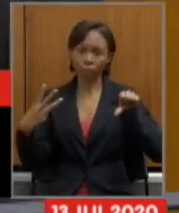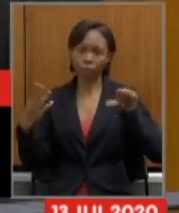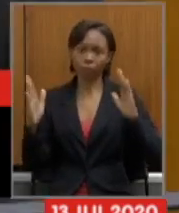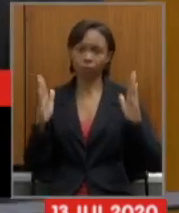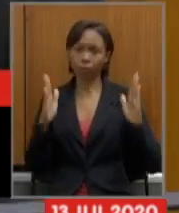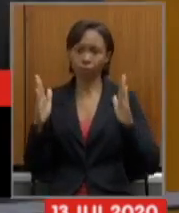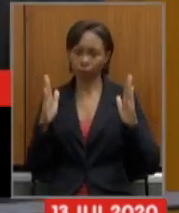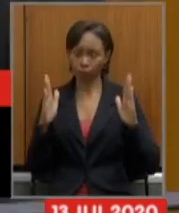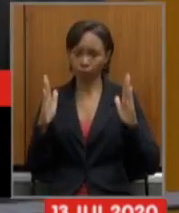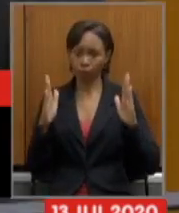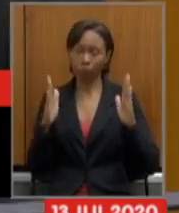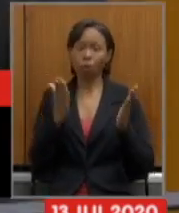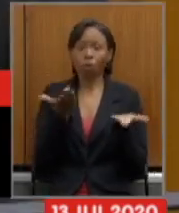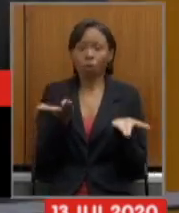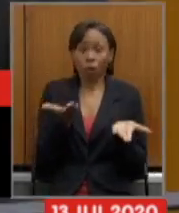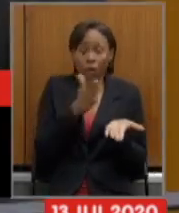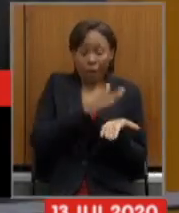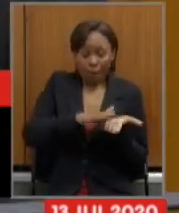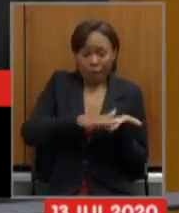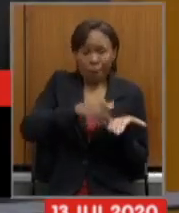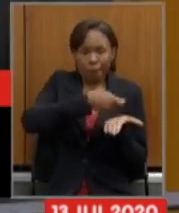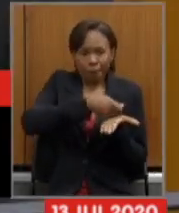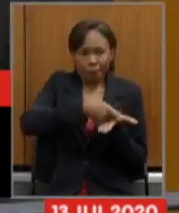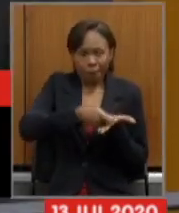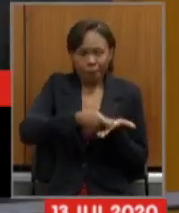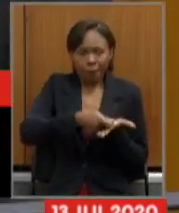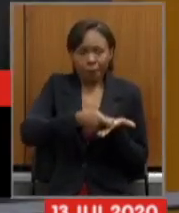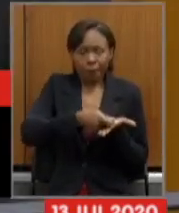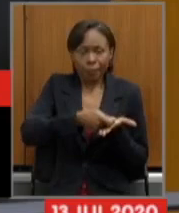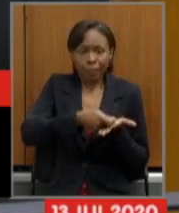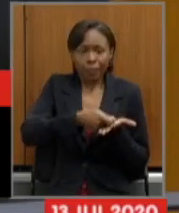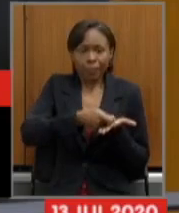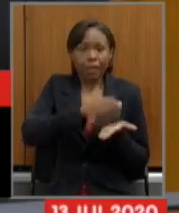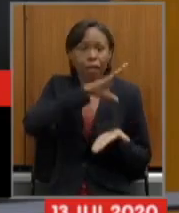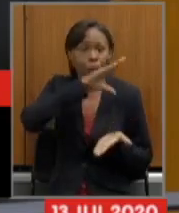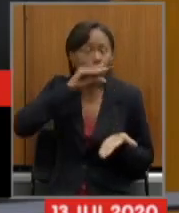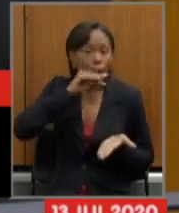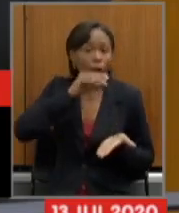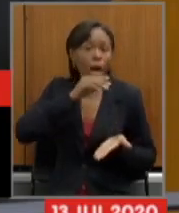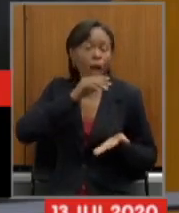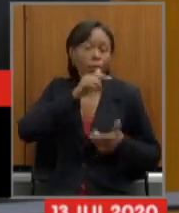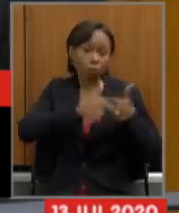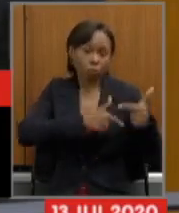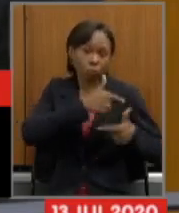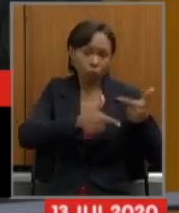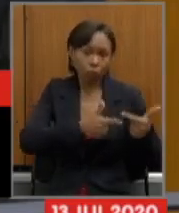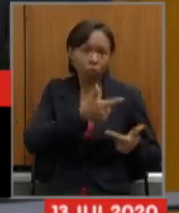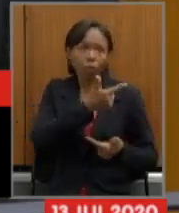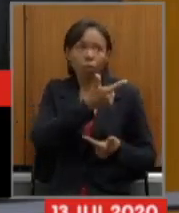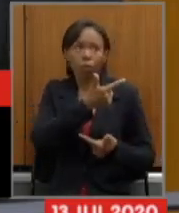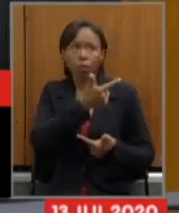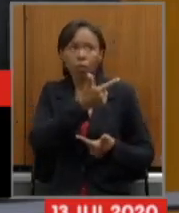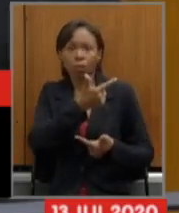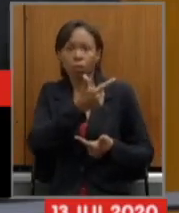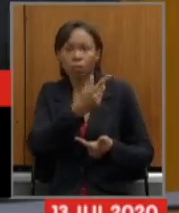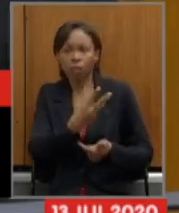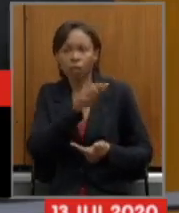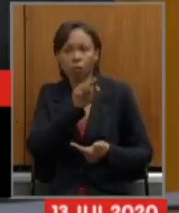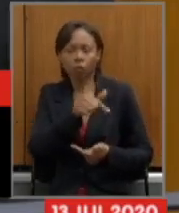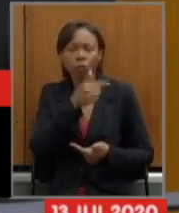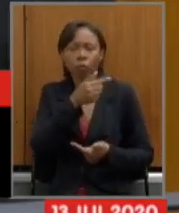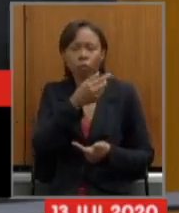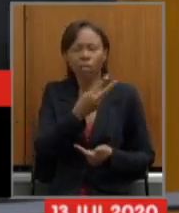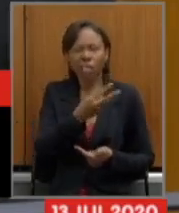as despesas com pessoal ativo subiram 26,3%, e as despesas com